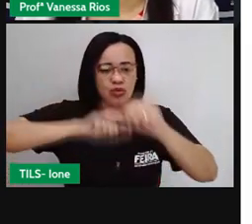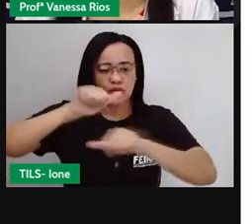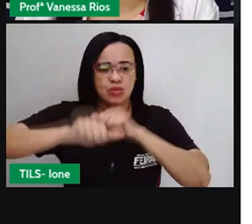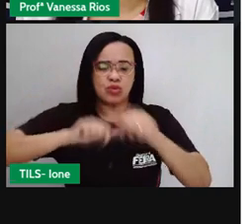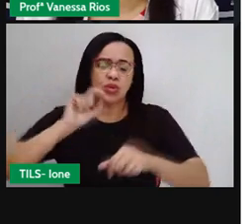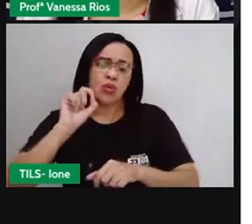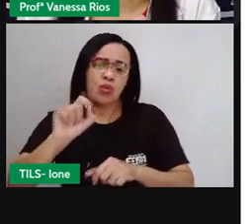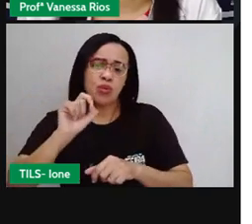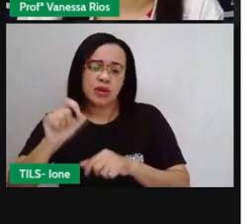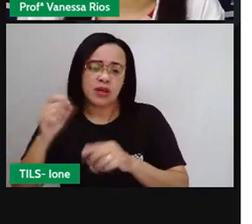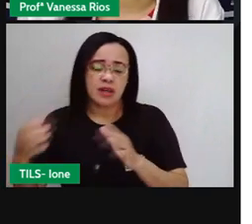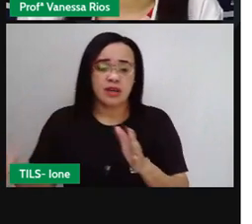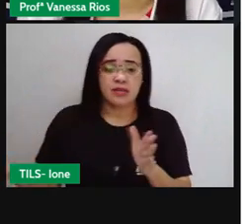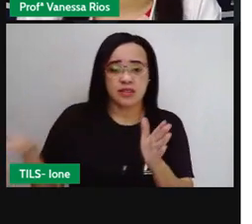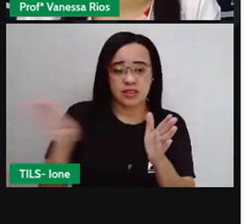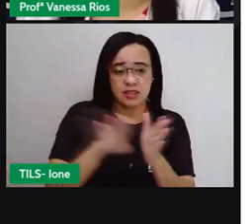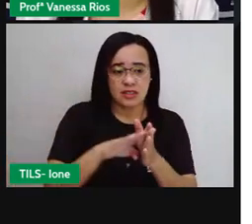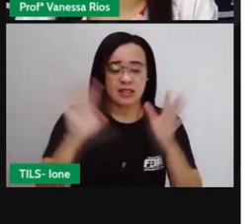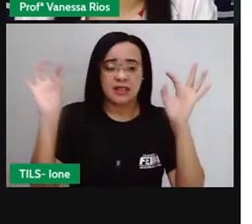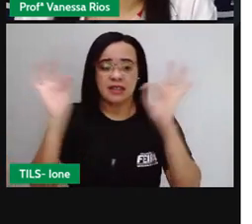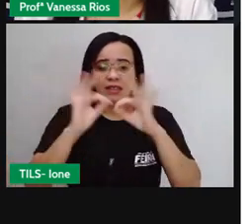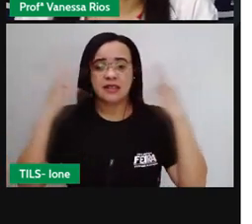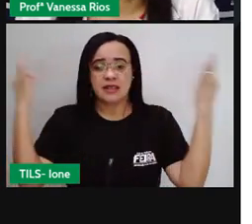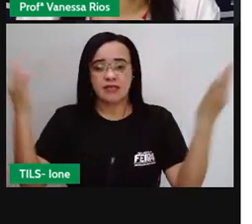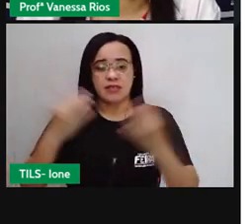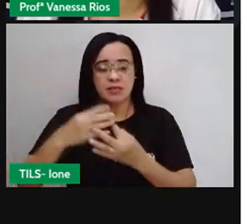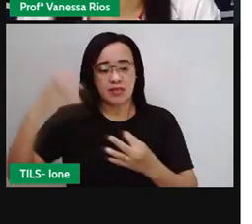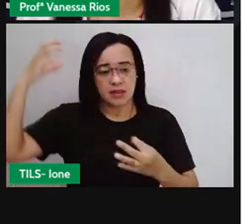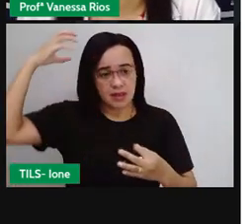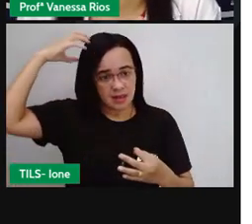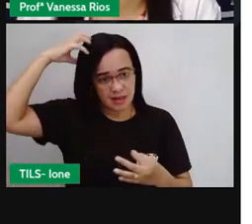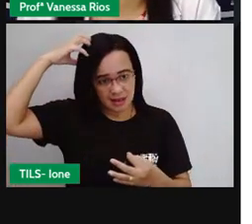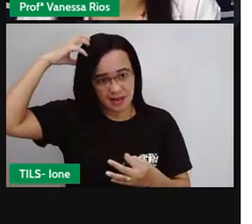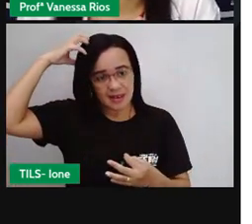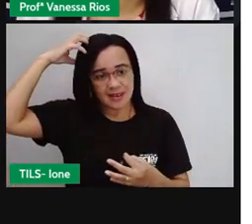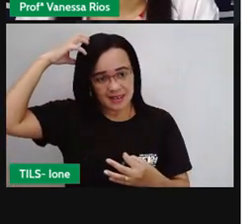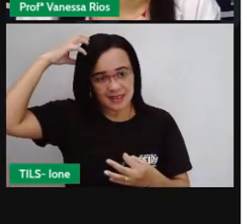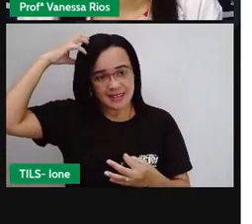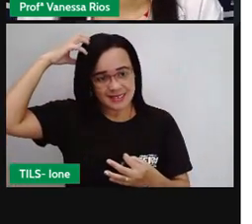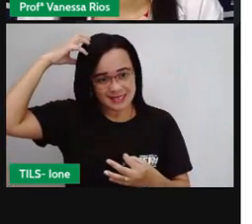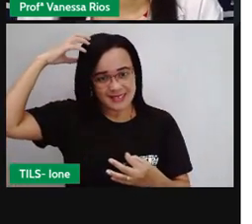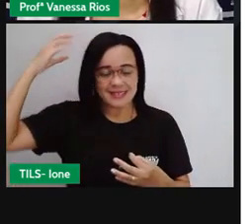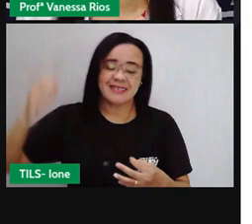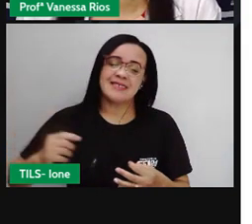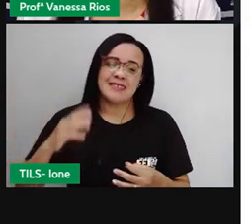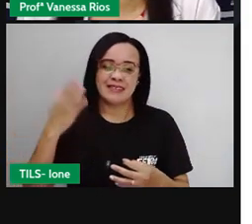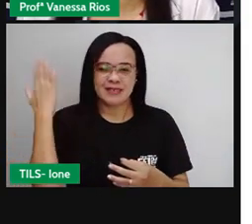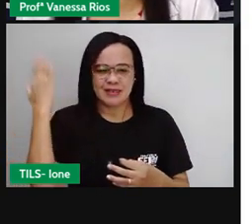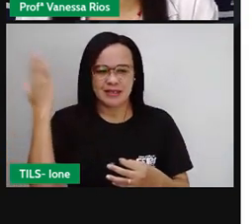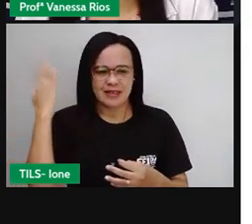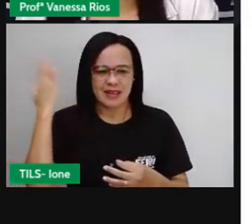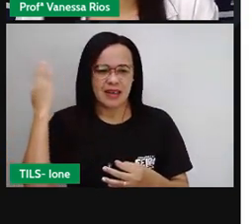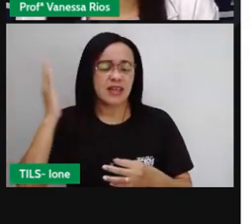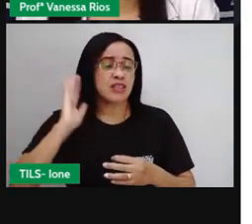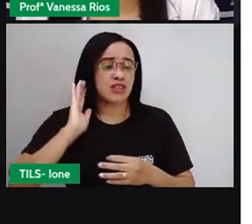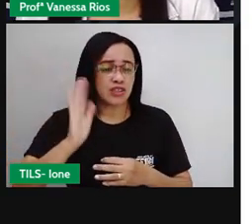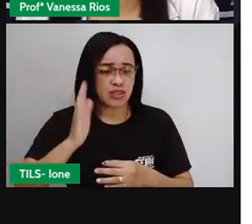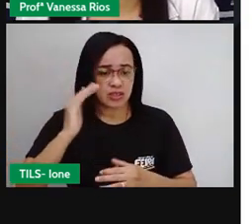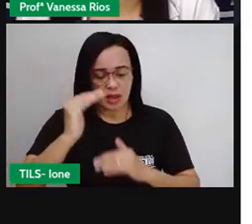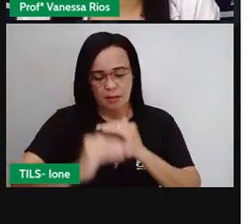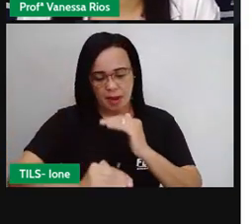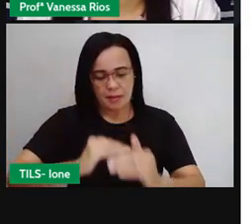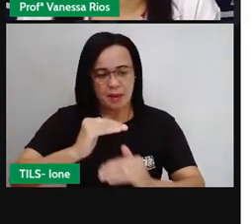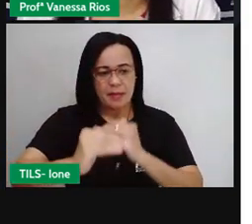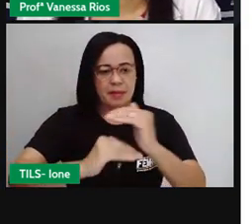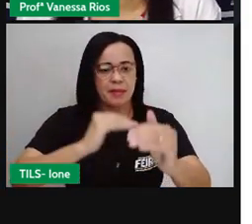A gente já estudou aí em uma videoaula anterior, né? Todo esse processo de chegada da família real